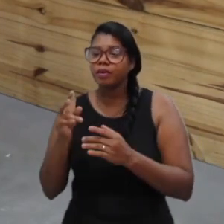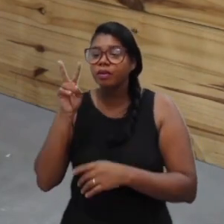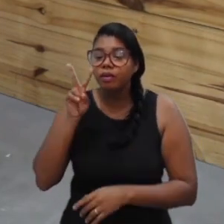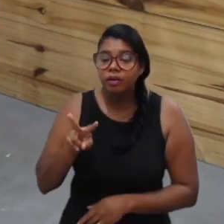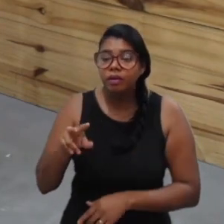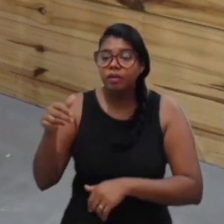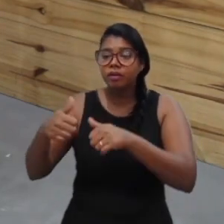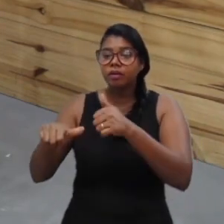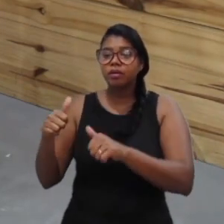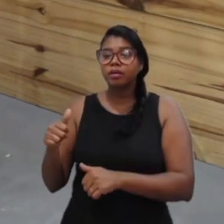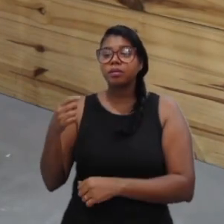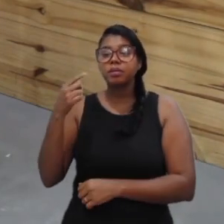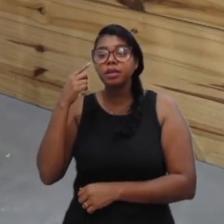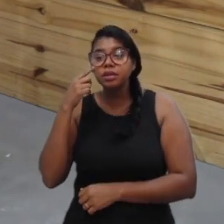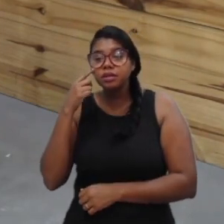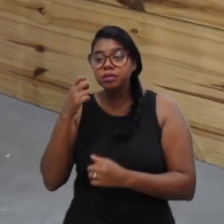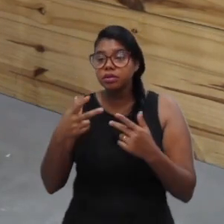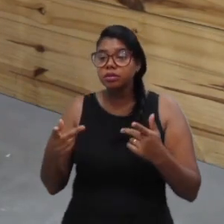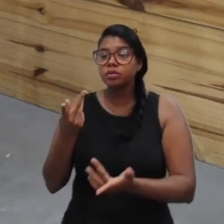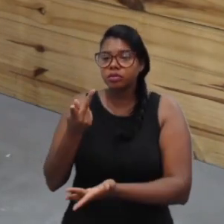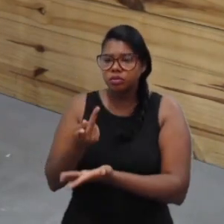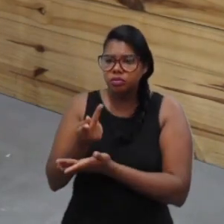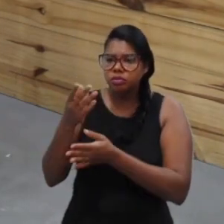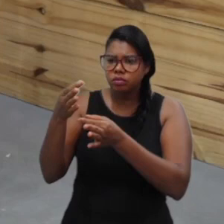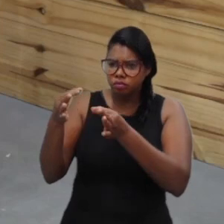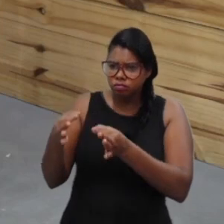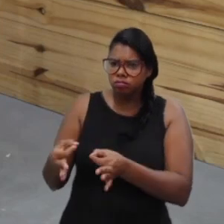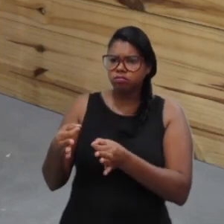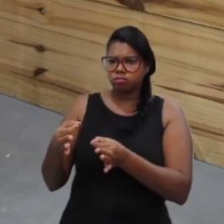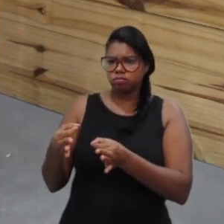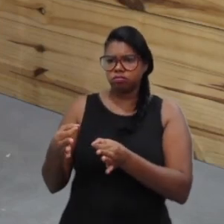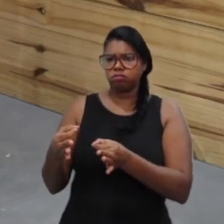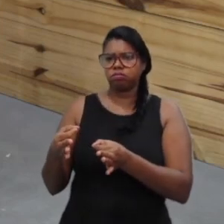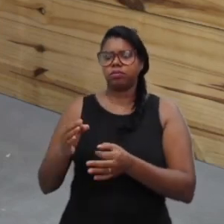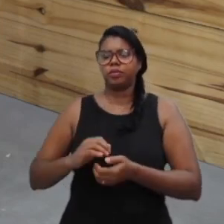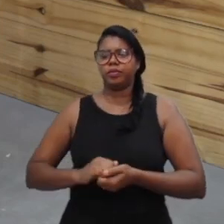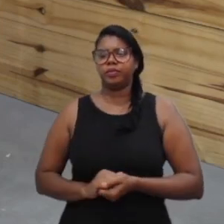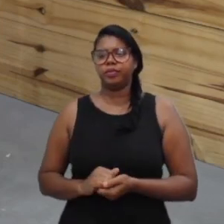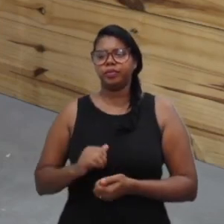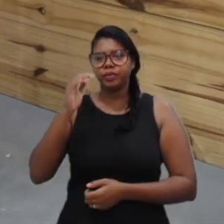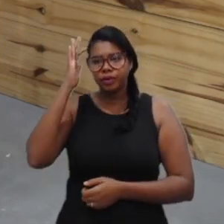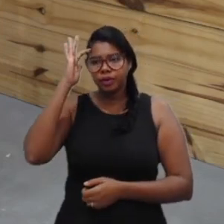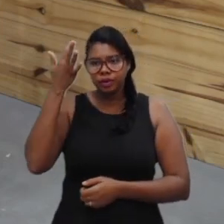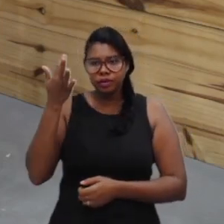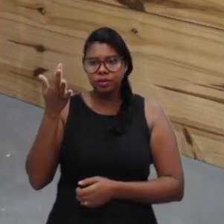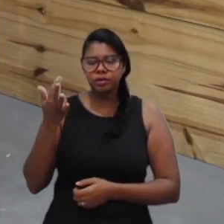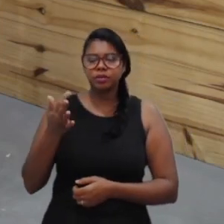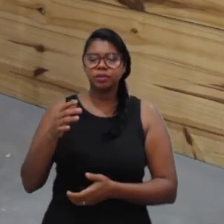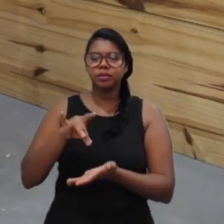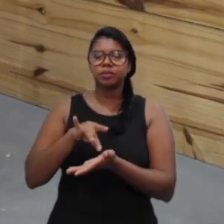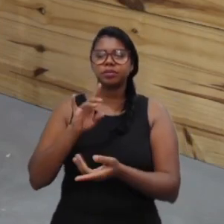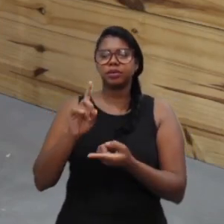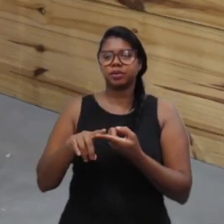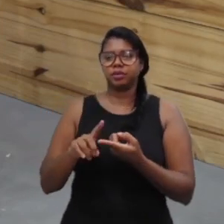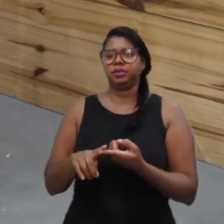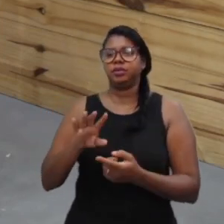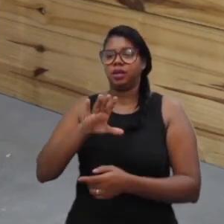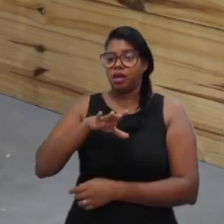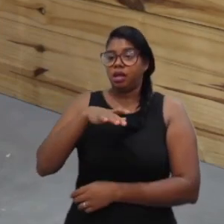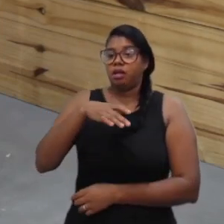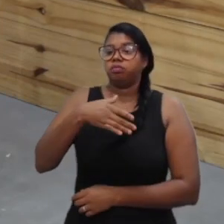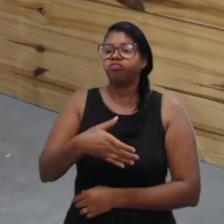eu não vou saber se o andamento está sendo propício para aquela tomada de decisão. E ter a coragem que,